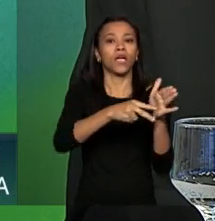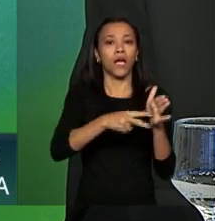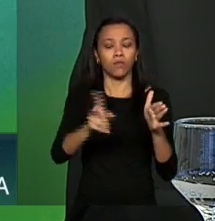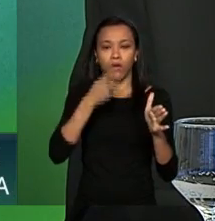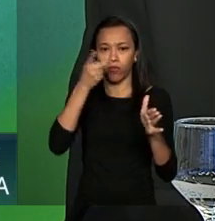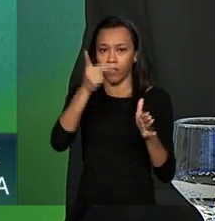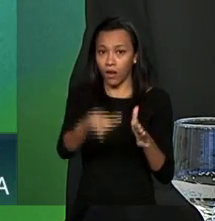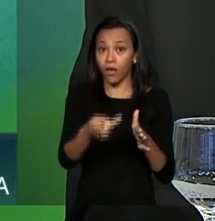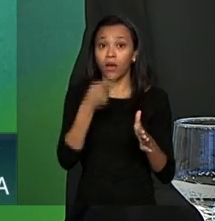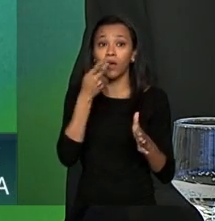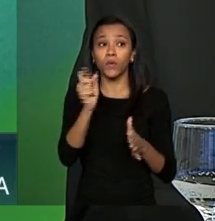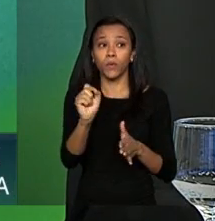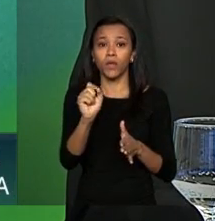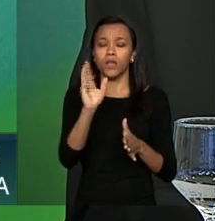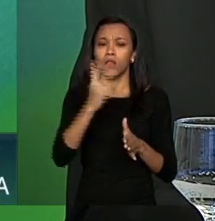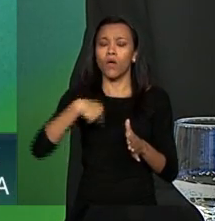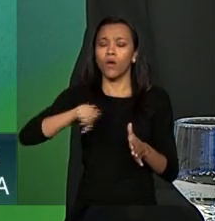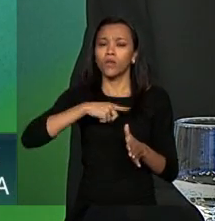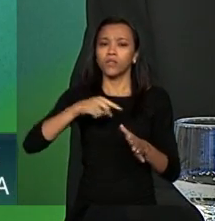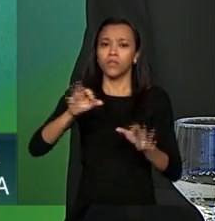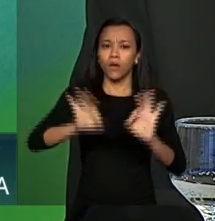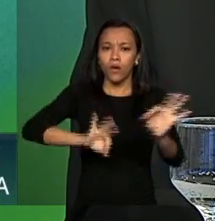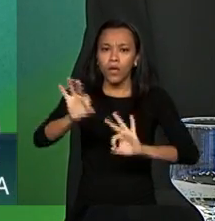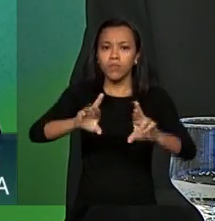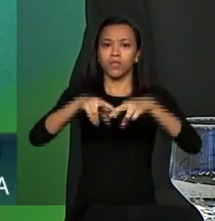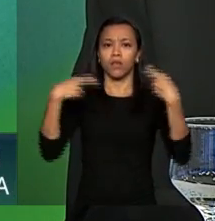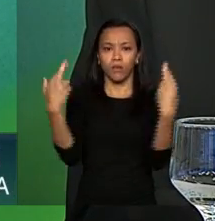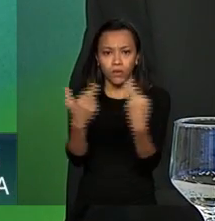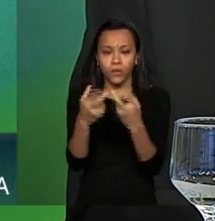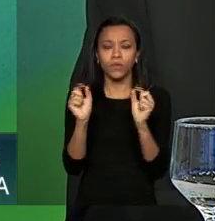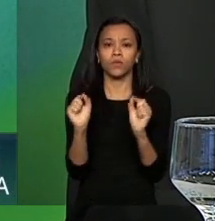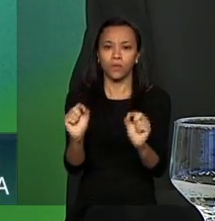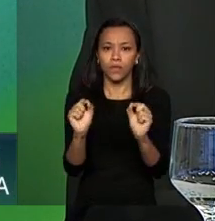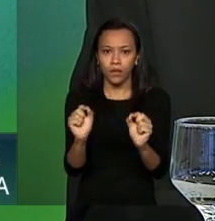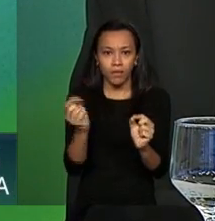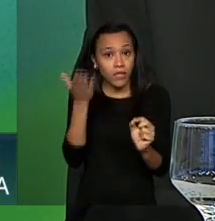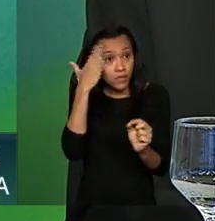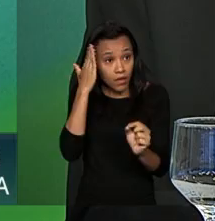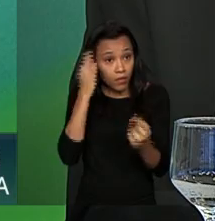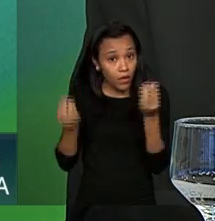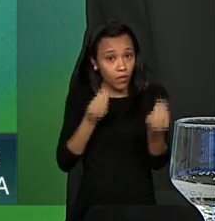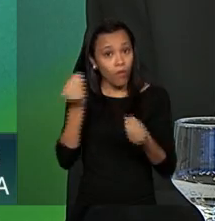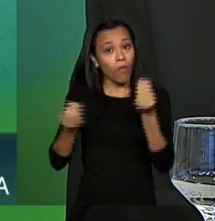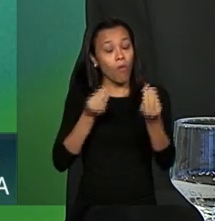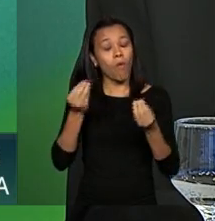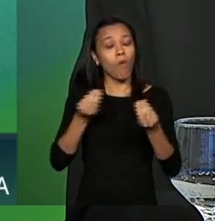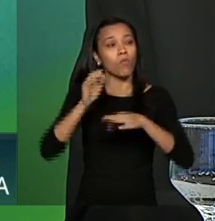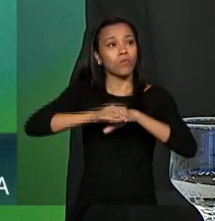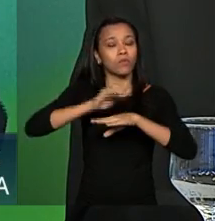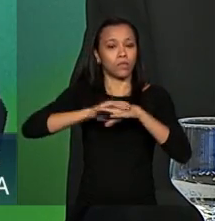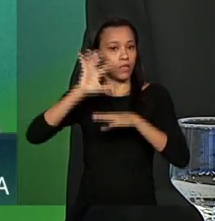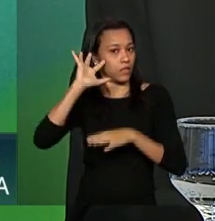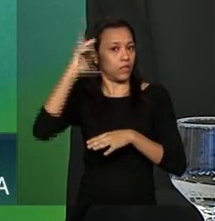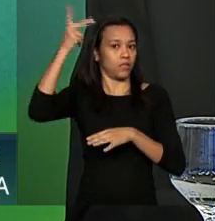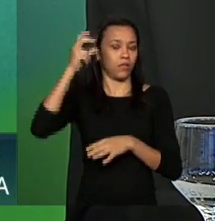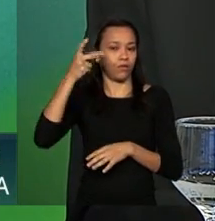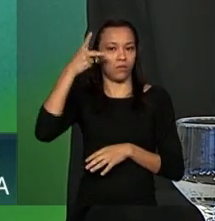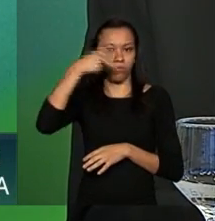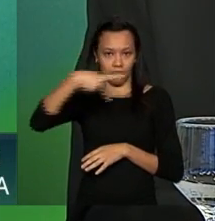nós fizemos essa reunião inclusive para pautar como que seria a decisão da presidenta as centrais